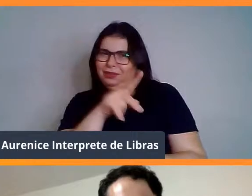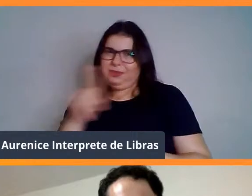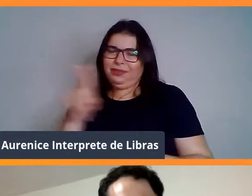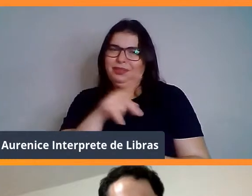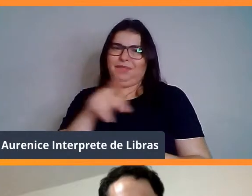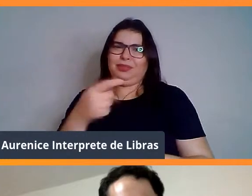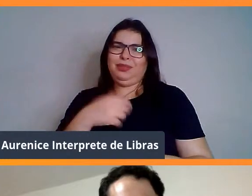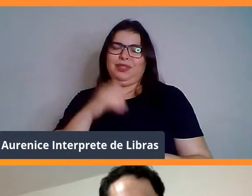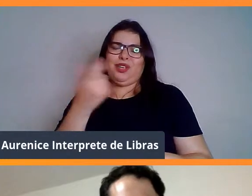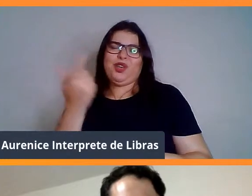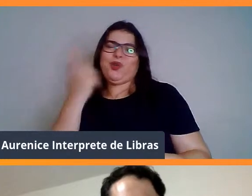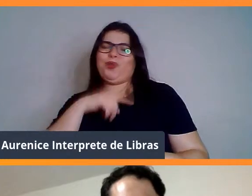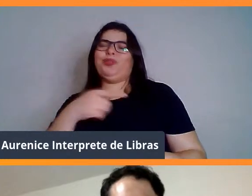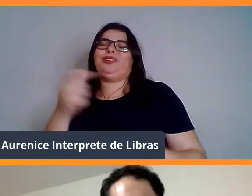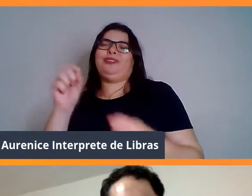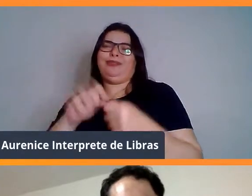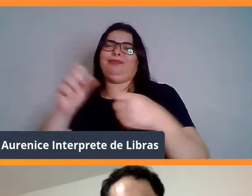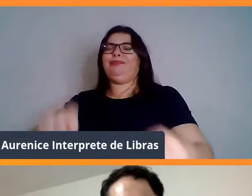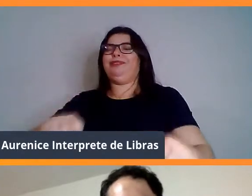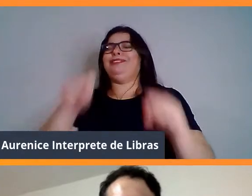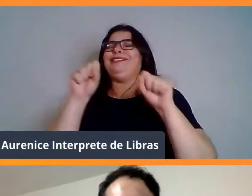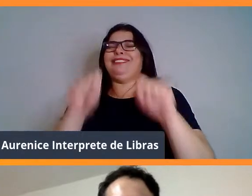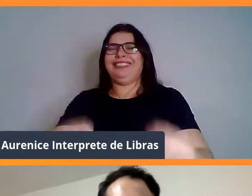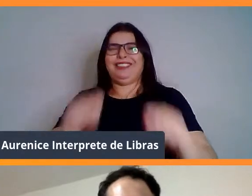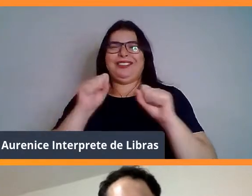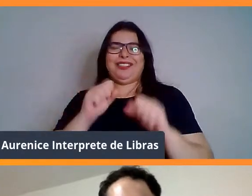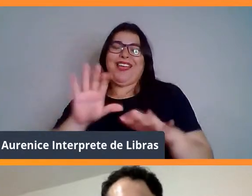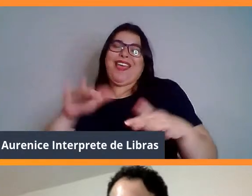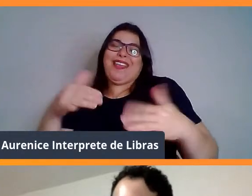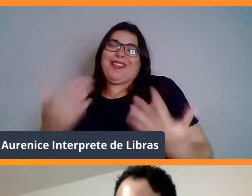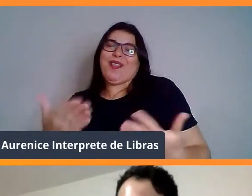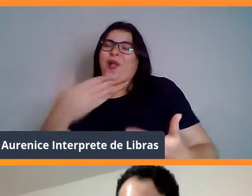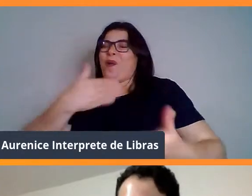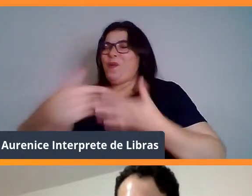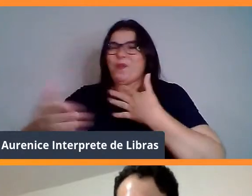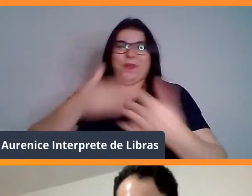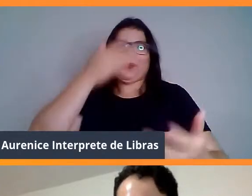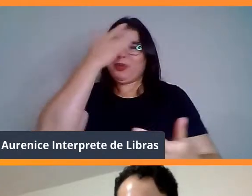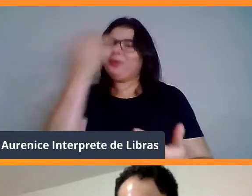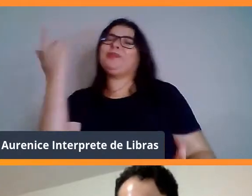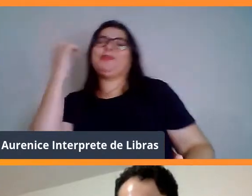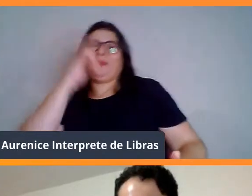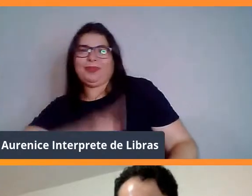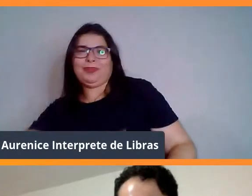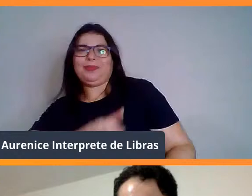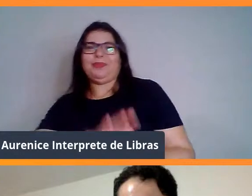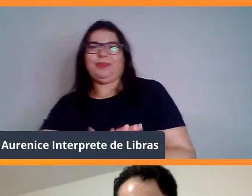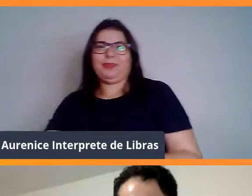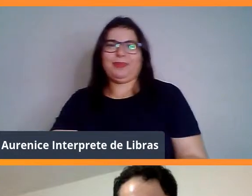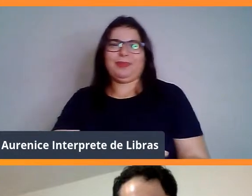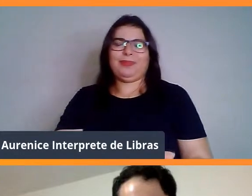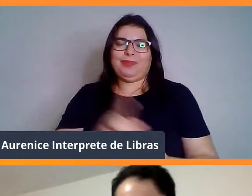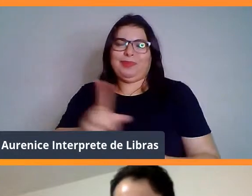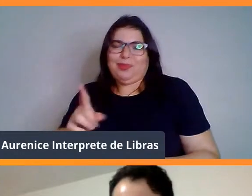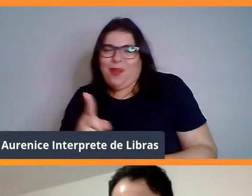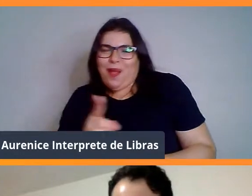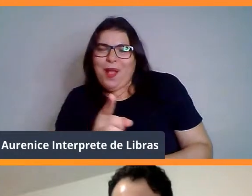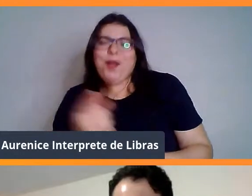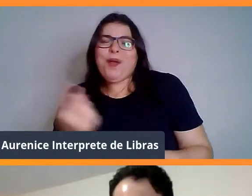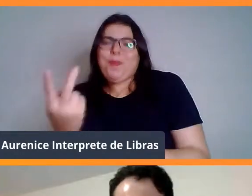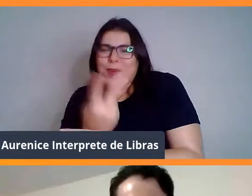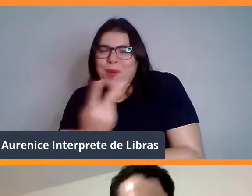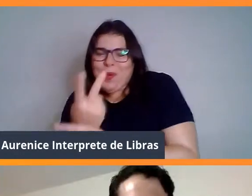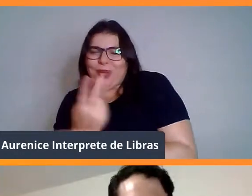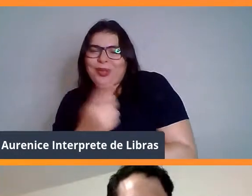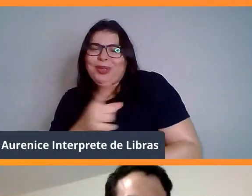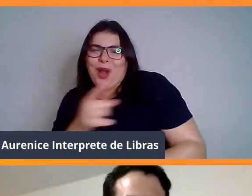crossfit, meu filho, qualquer pessoa faz, o universo. Eu estava aqui pensando que a gente pula o lagarto, ela procura o lagarto, né? Com vigor. O